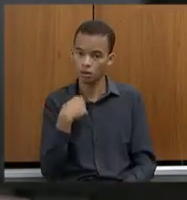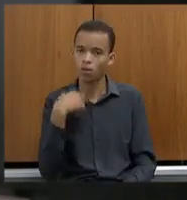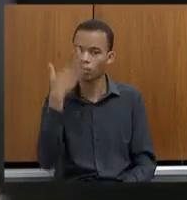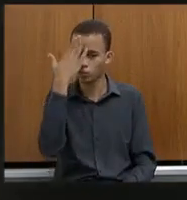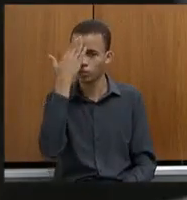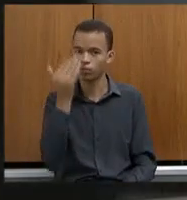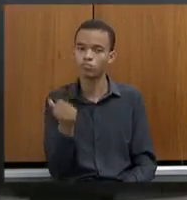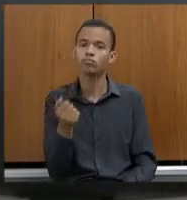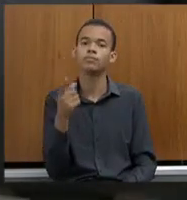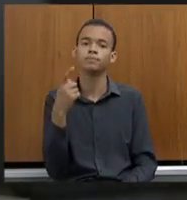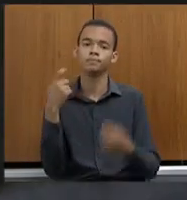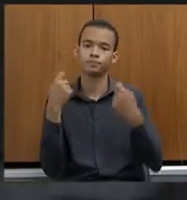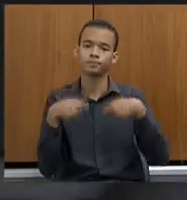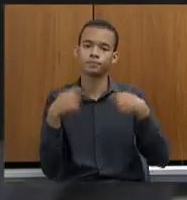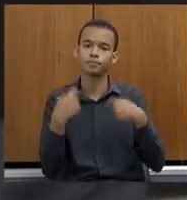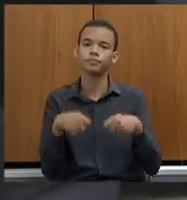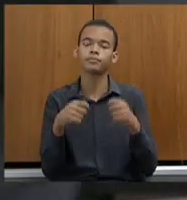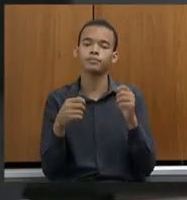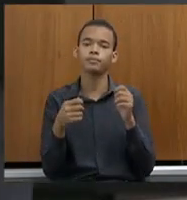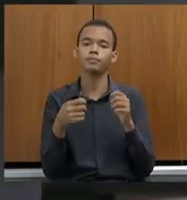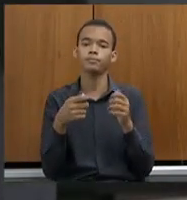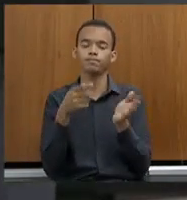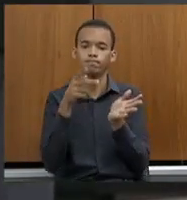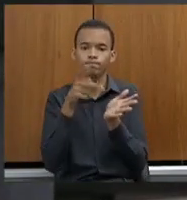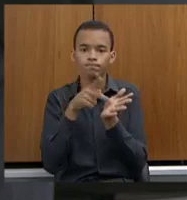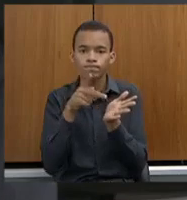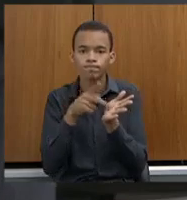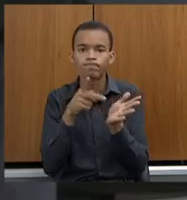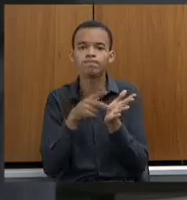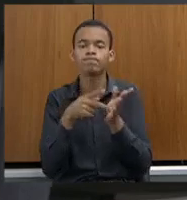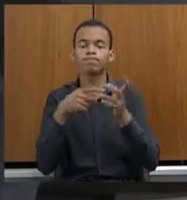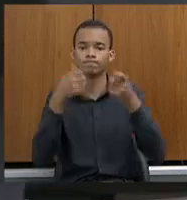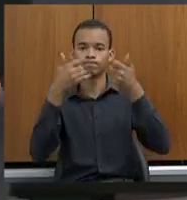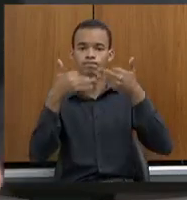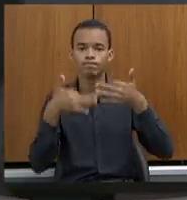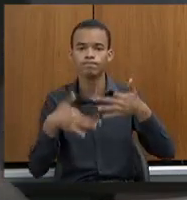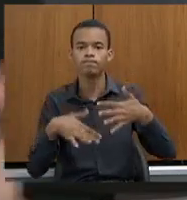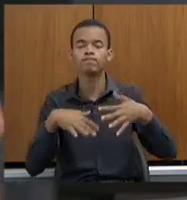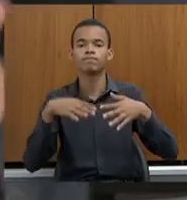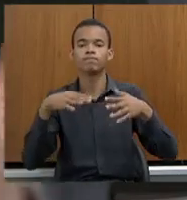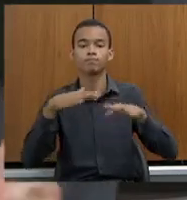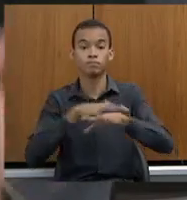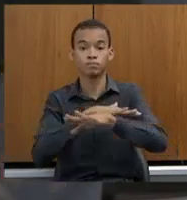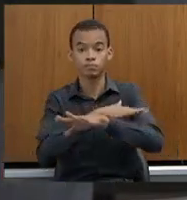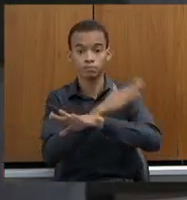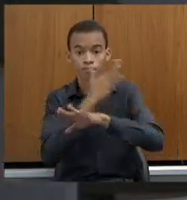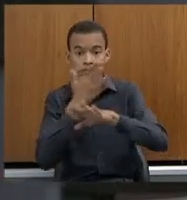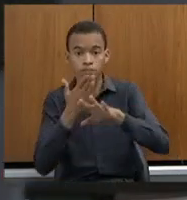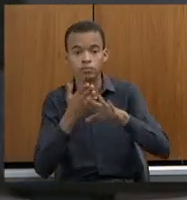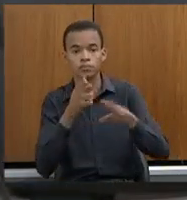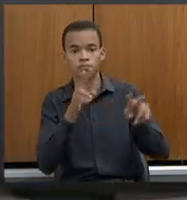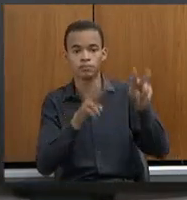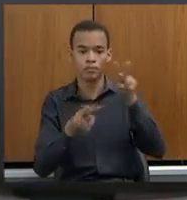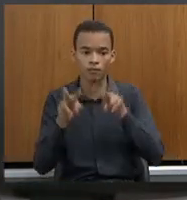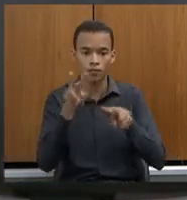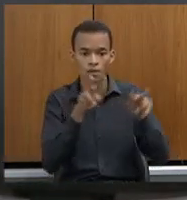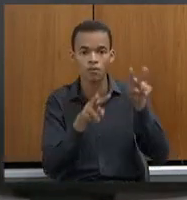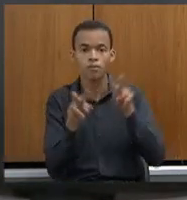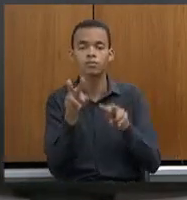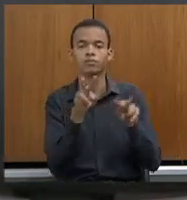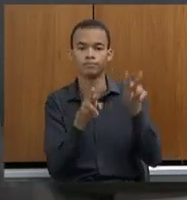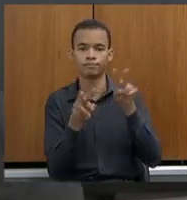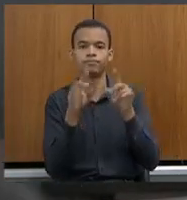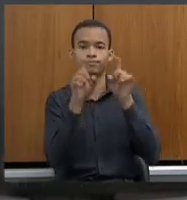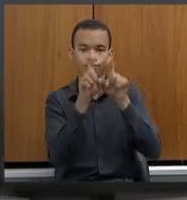afirmando que o plantão digital ainda, ao meu ver, não é a melhor saída, porque isso vai trazer